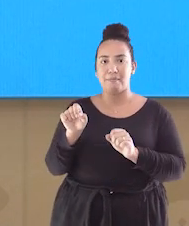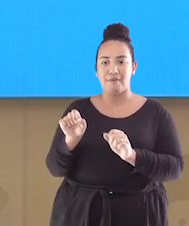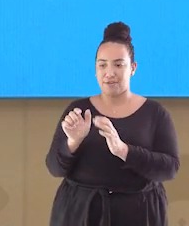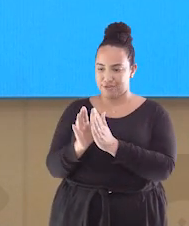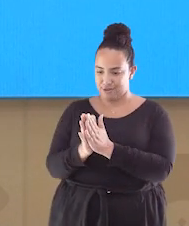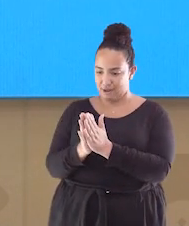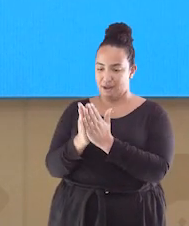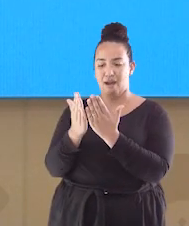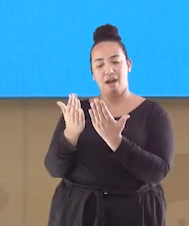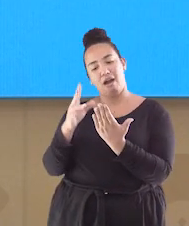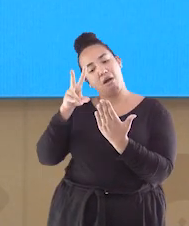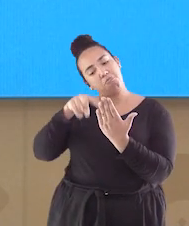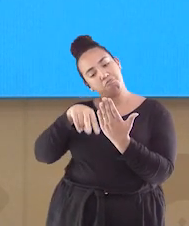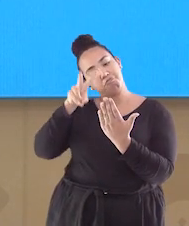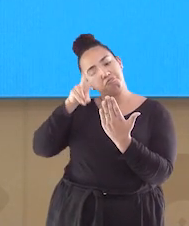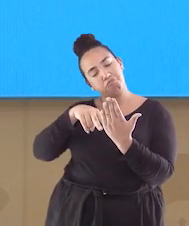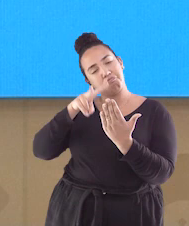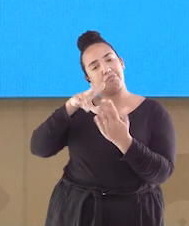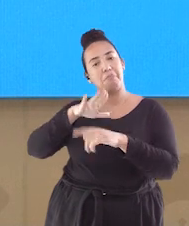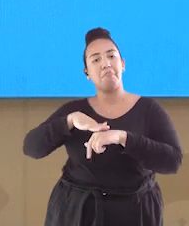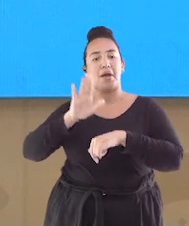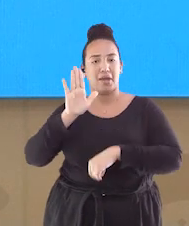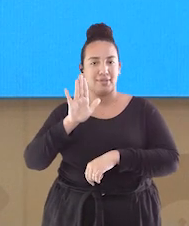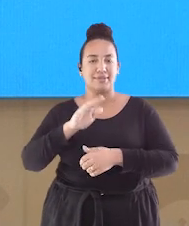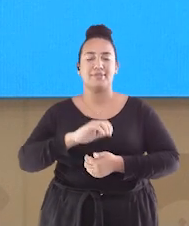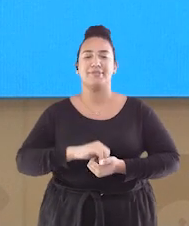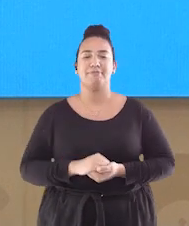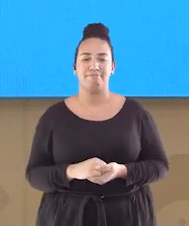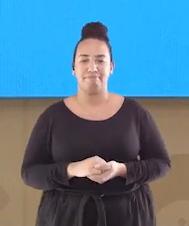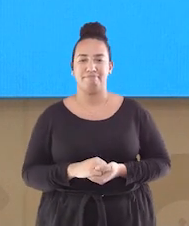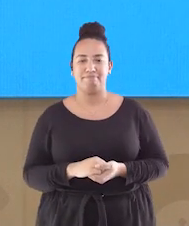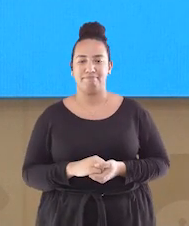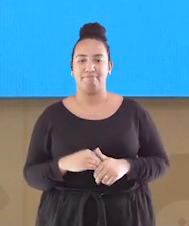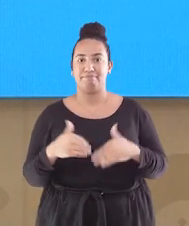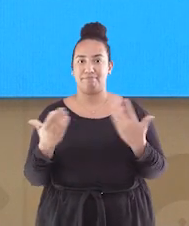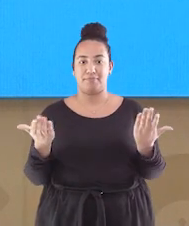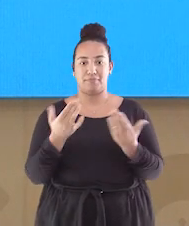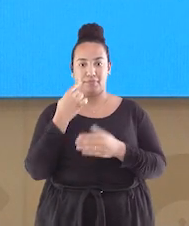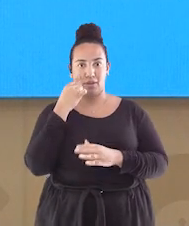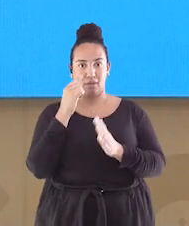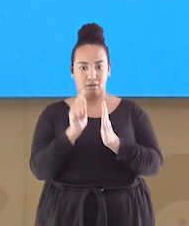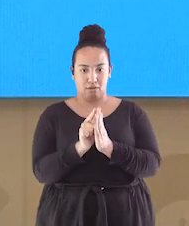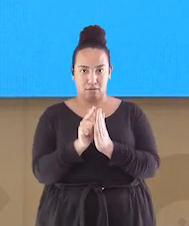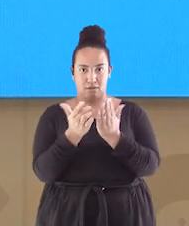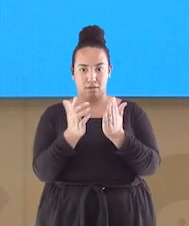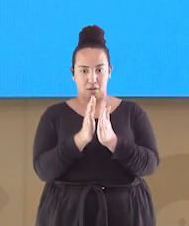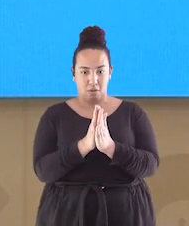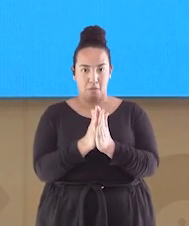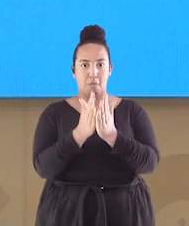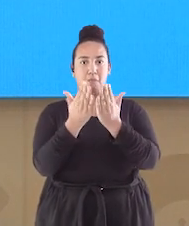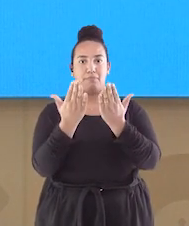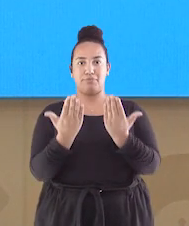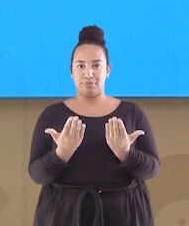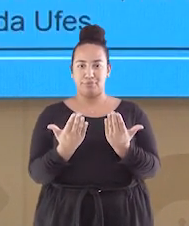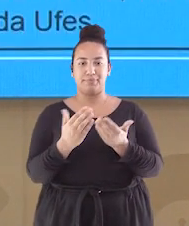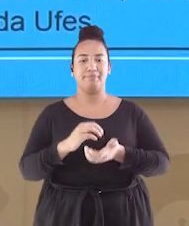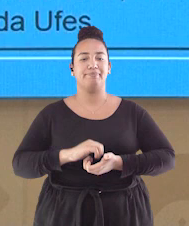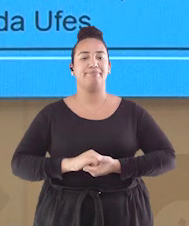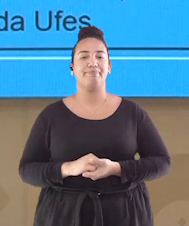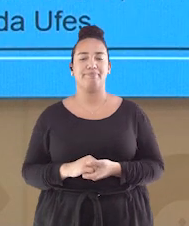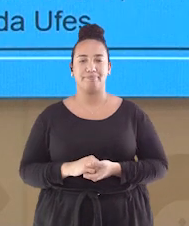jornal e saber mais sobre a notícia. Vamos então abrir o jornal para saber mais sobre a notícia?